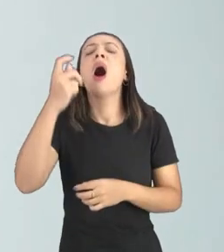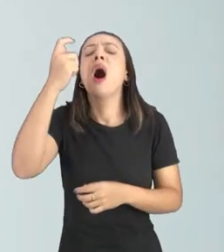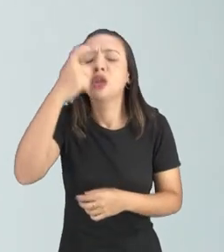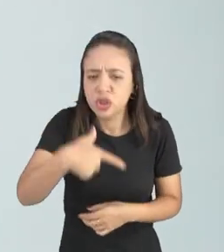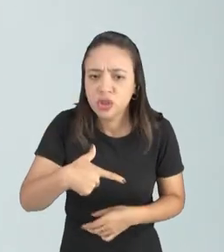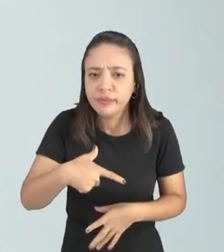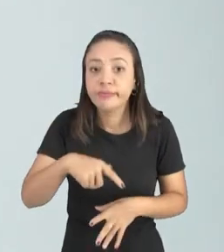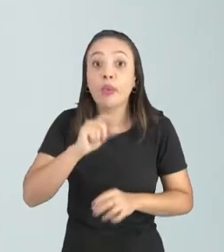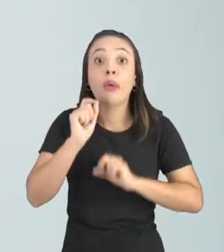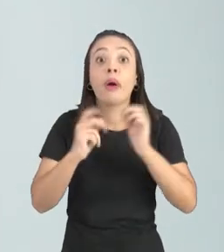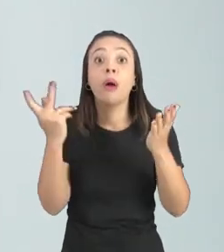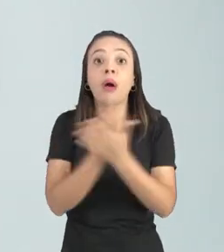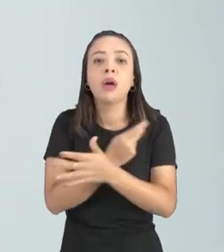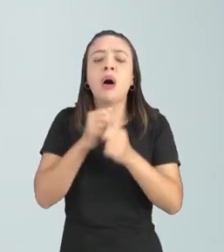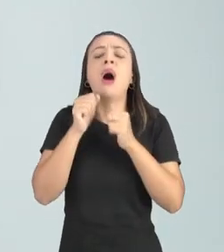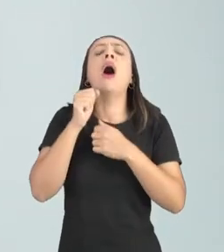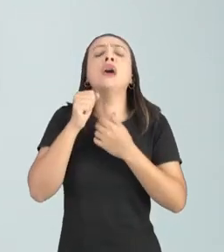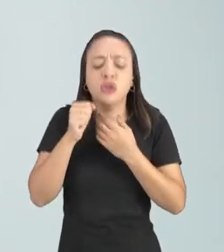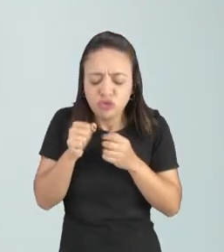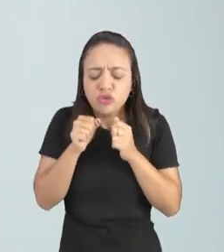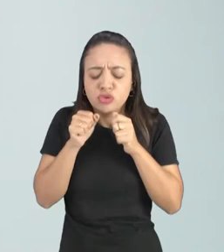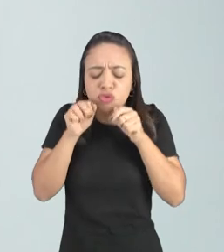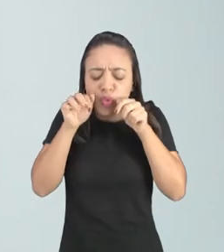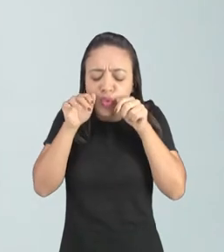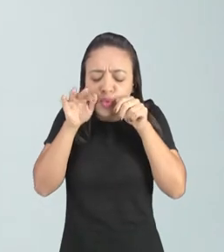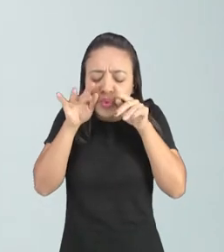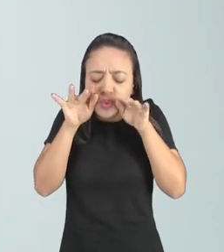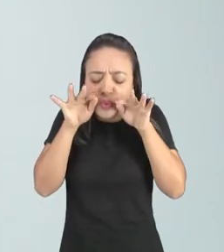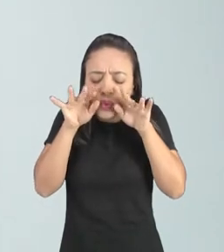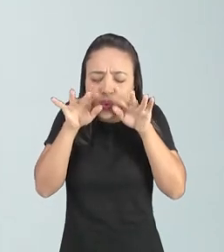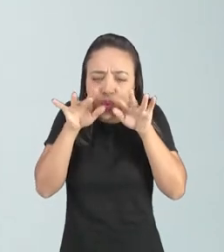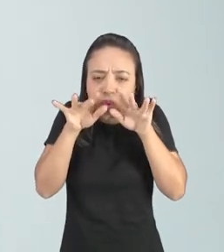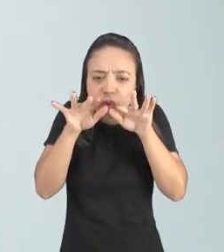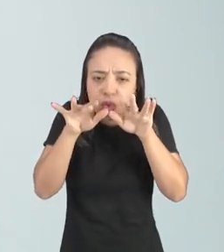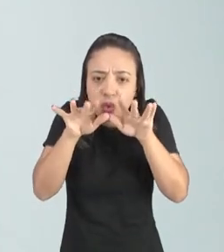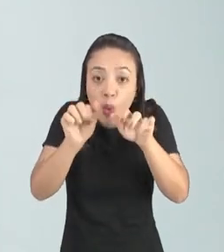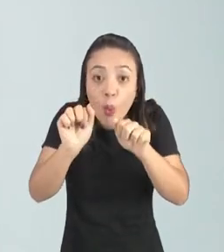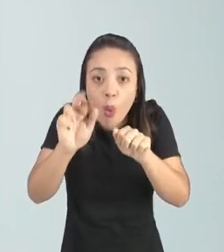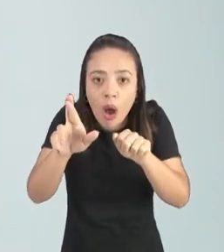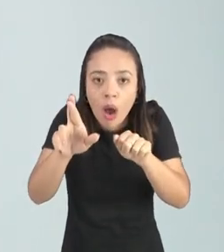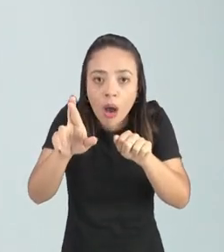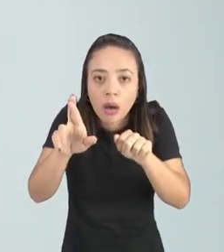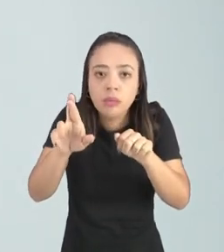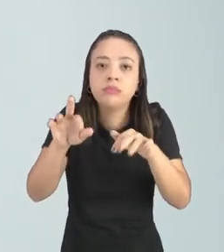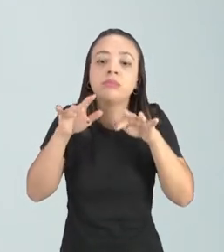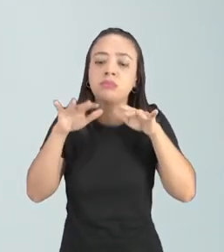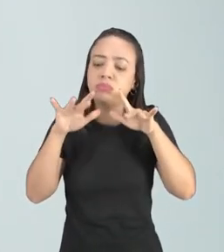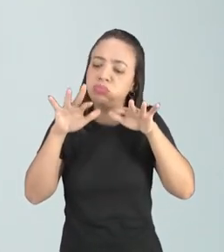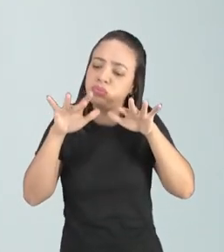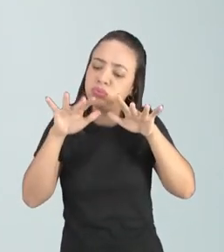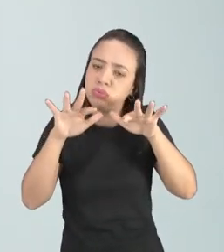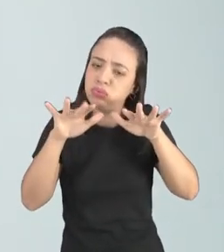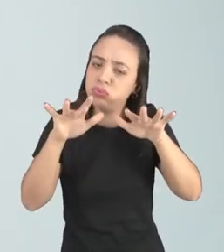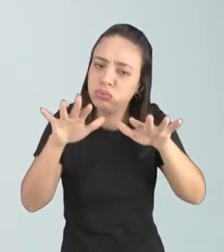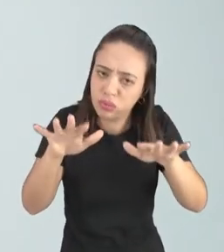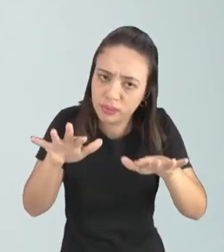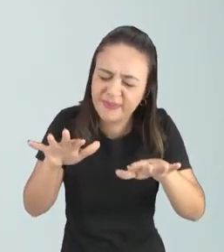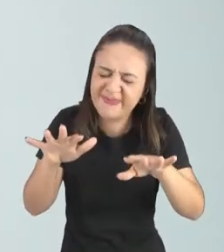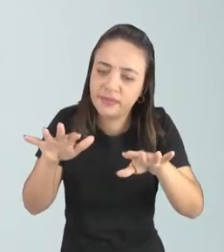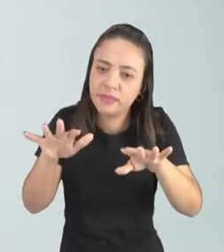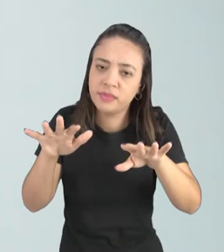dispersar no ar essas gotículas só que essas gotículas não consegue elas elas